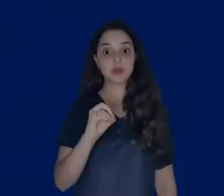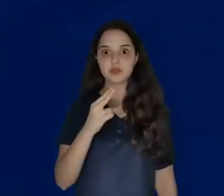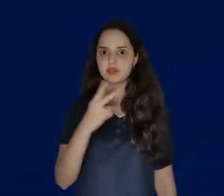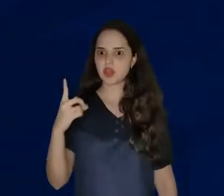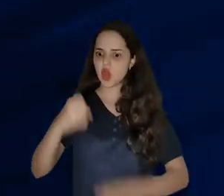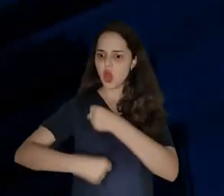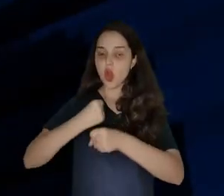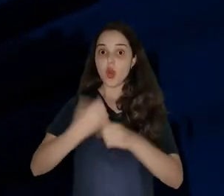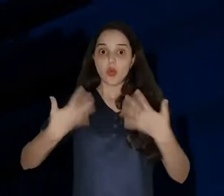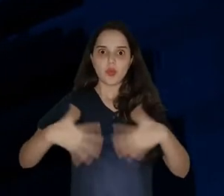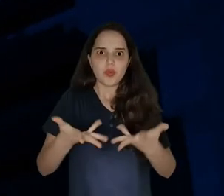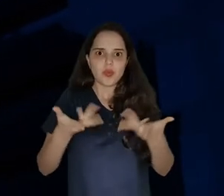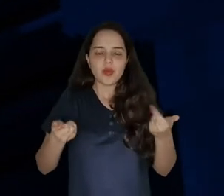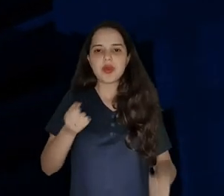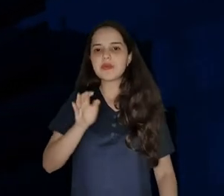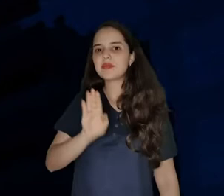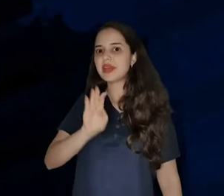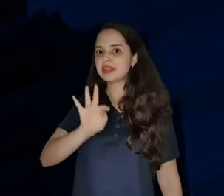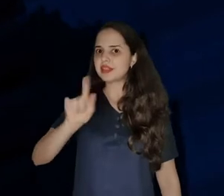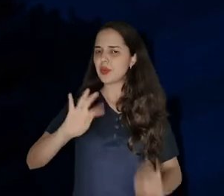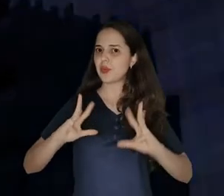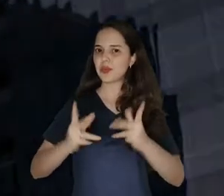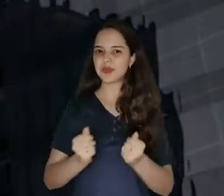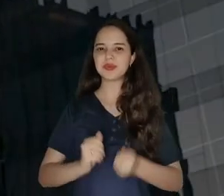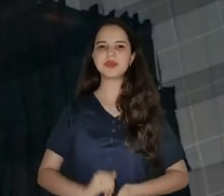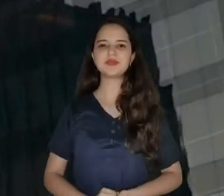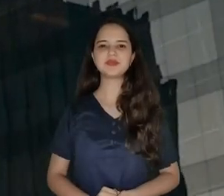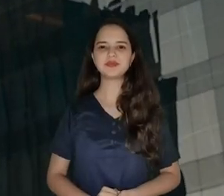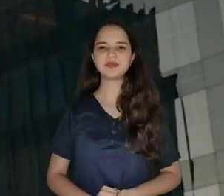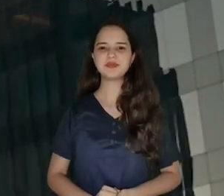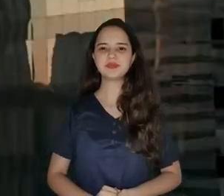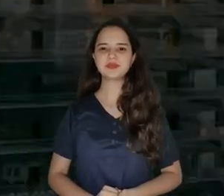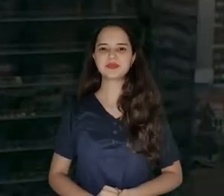2021 foi um ano excepcional para o BTG, em todos os sentidos.